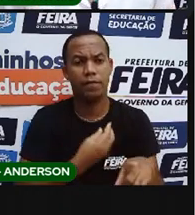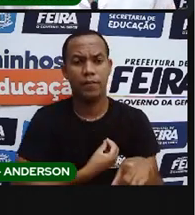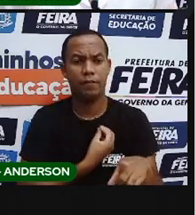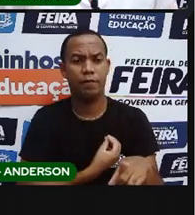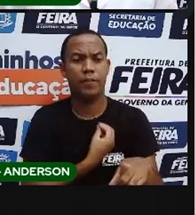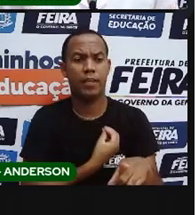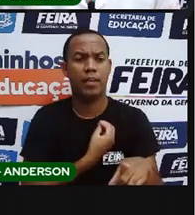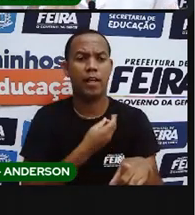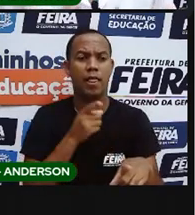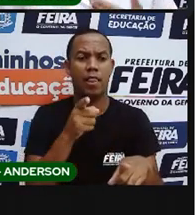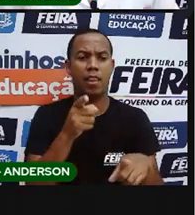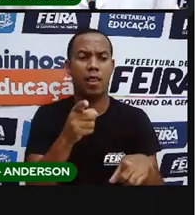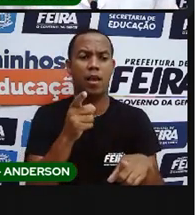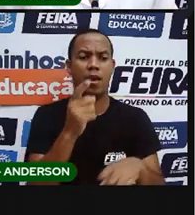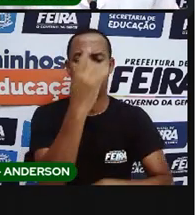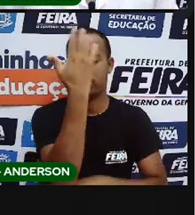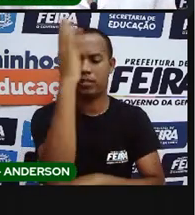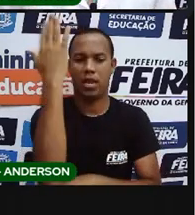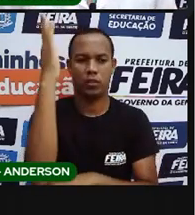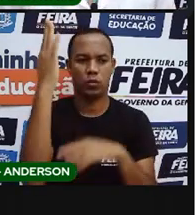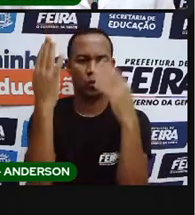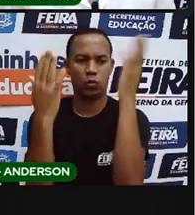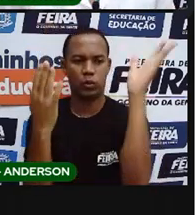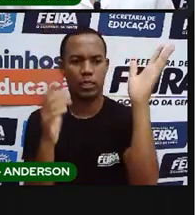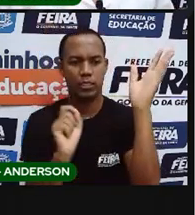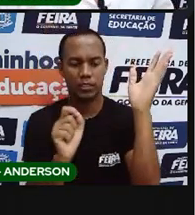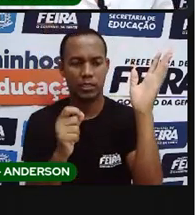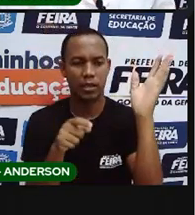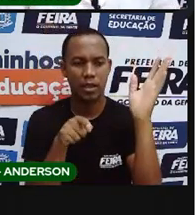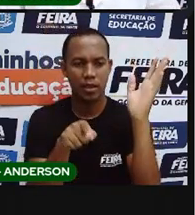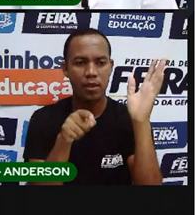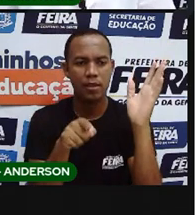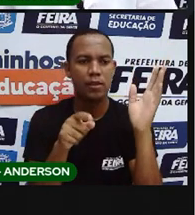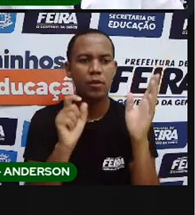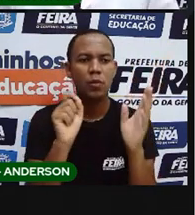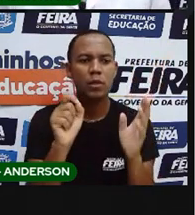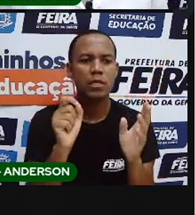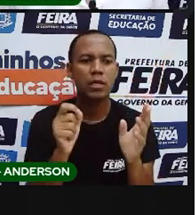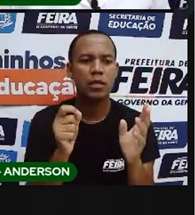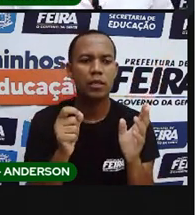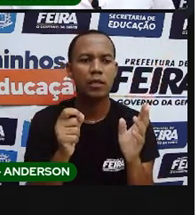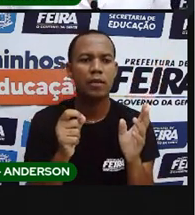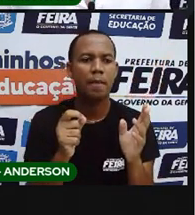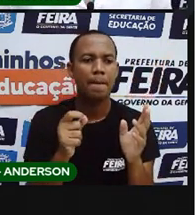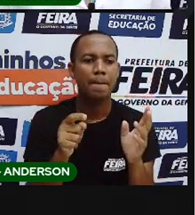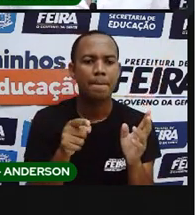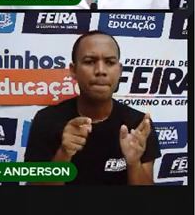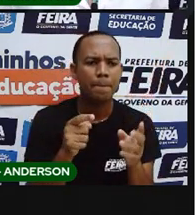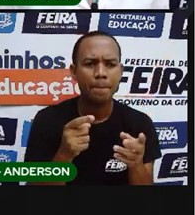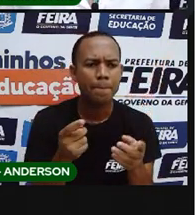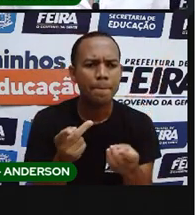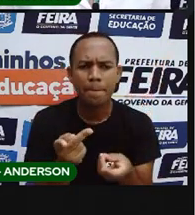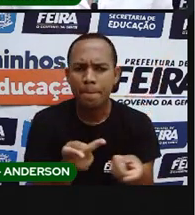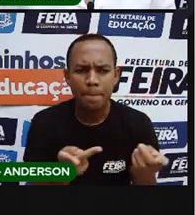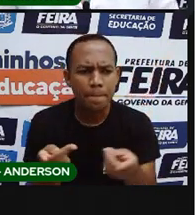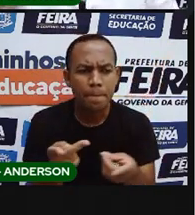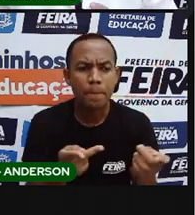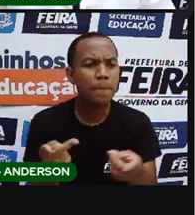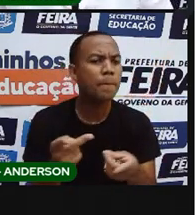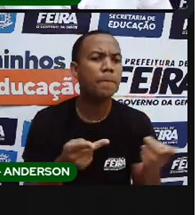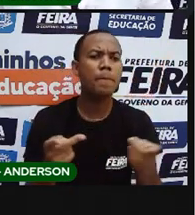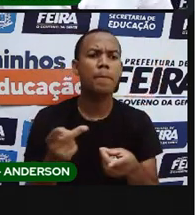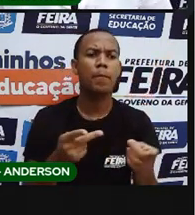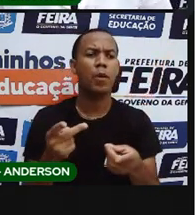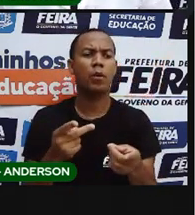da natureza e tinham esse deslocamento. Por quê? Porque eles dependiam do meio ambiente para sobreviver. Eles